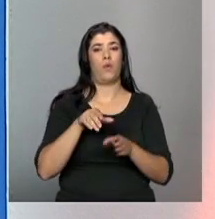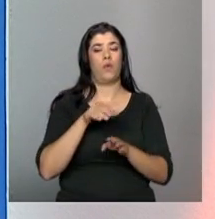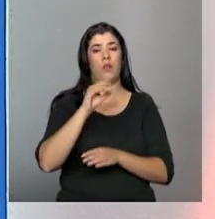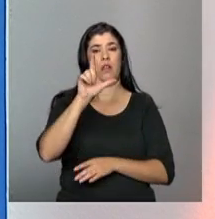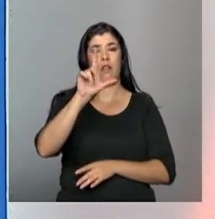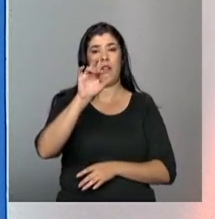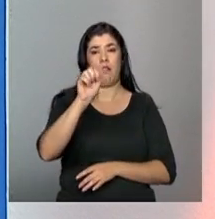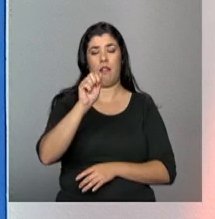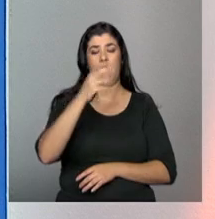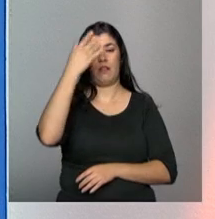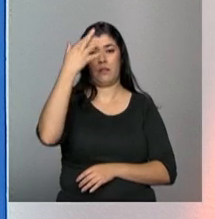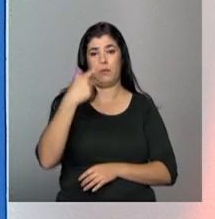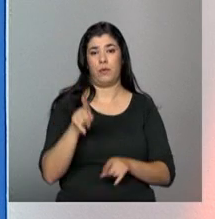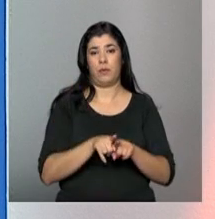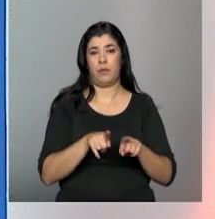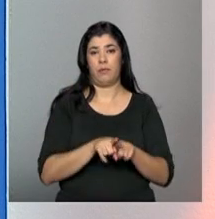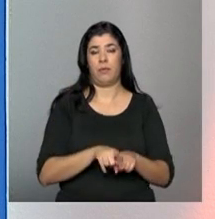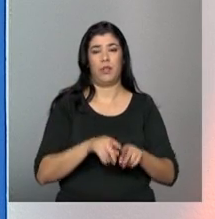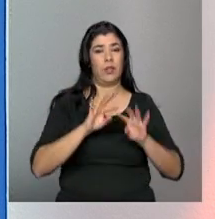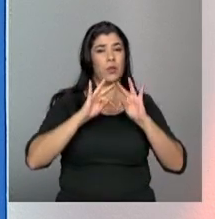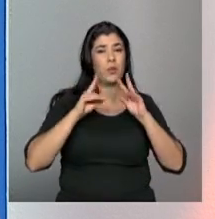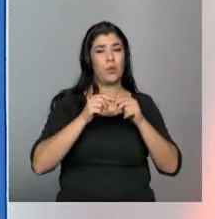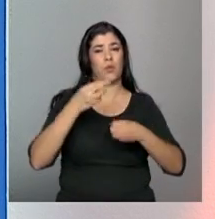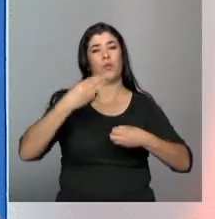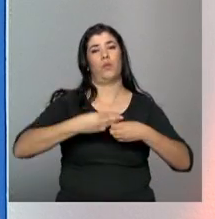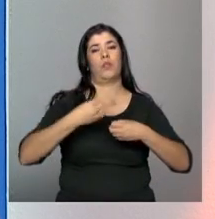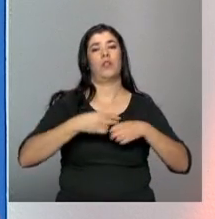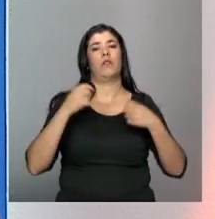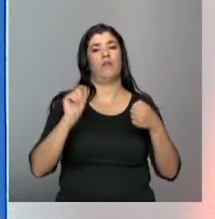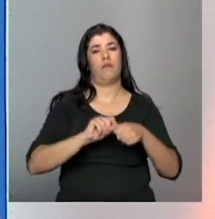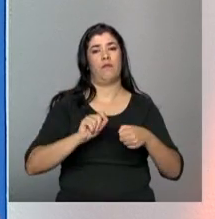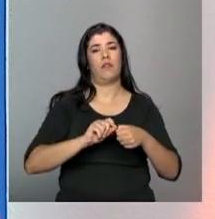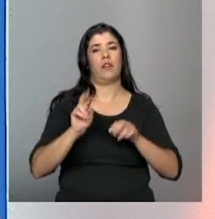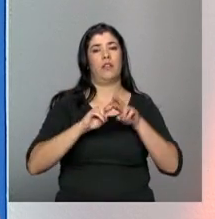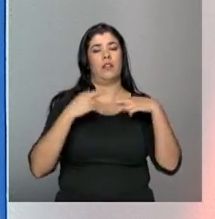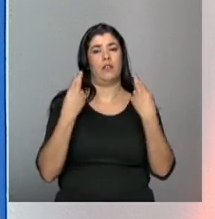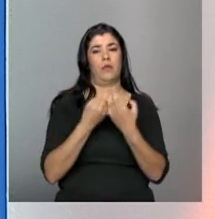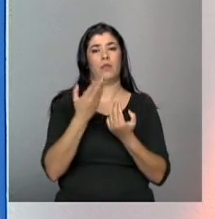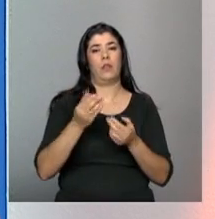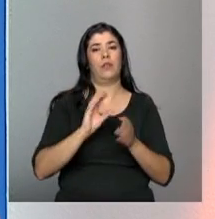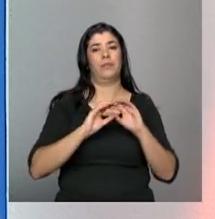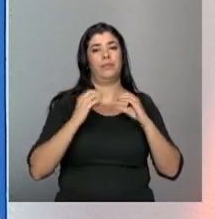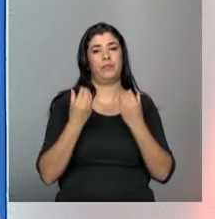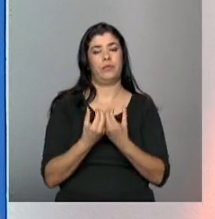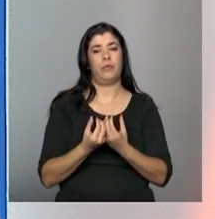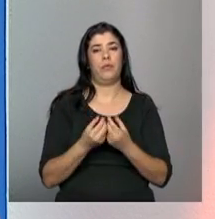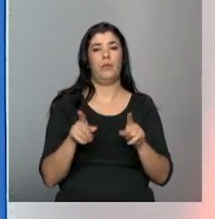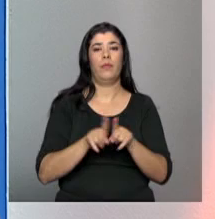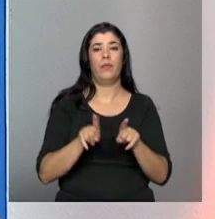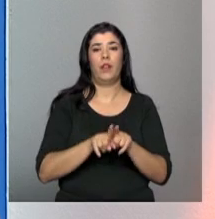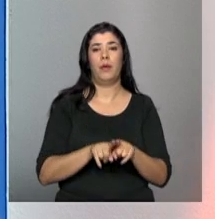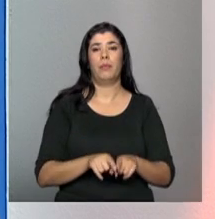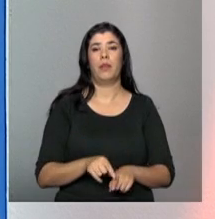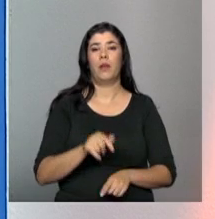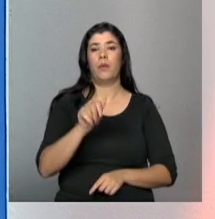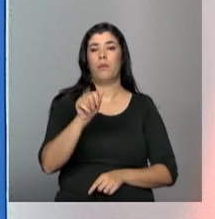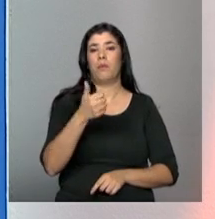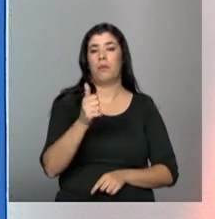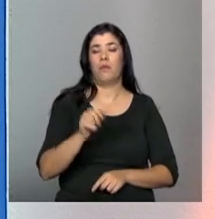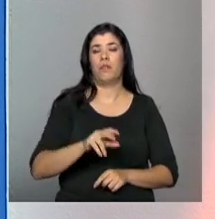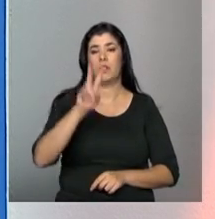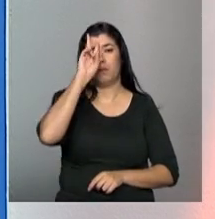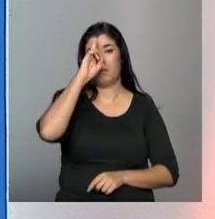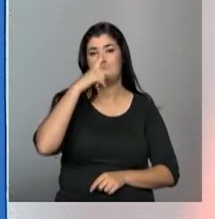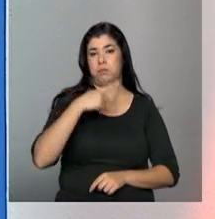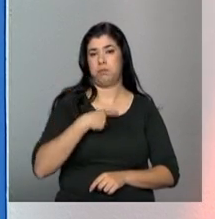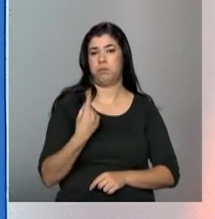realizem, mas o que o CNES pede é que realizem de maneira individual. Nós não defendemos a ideia de